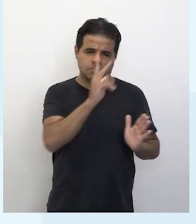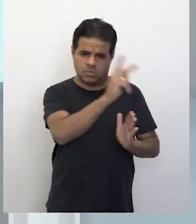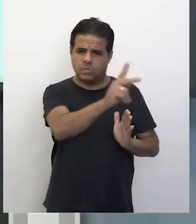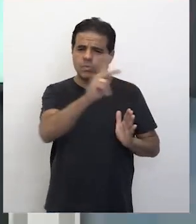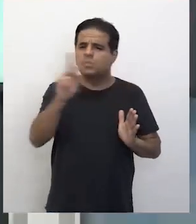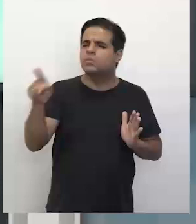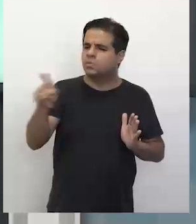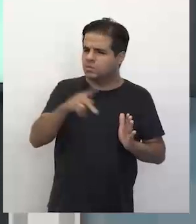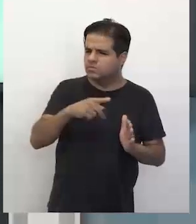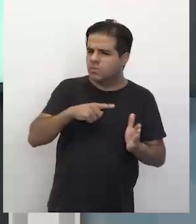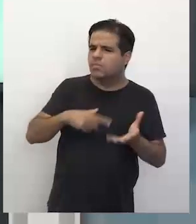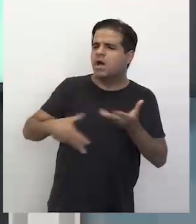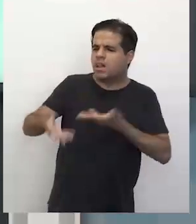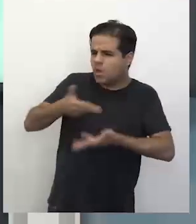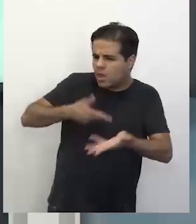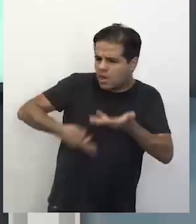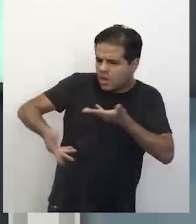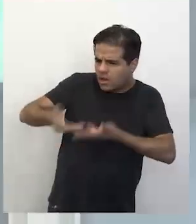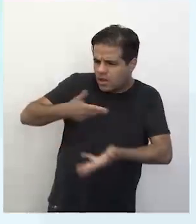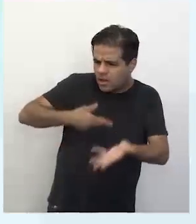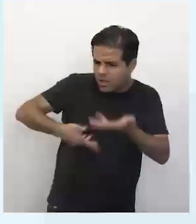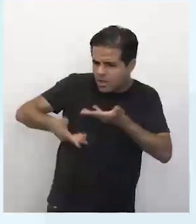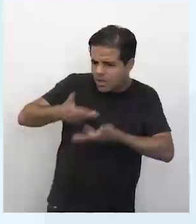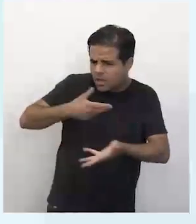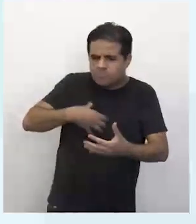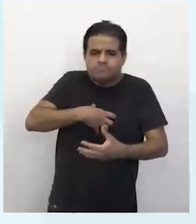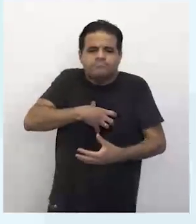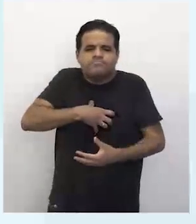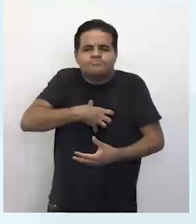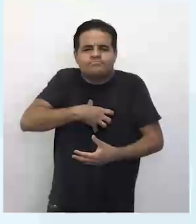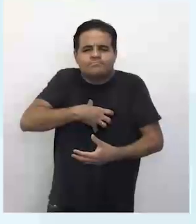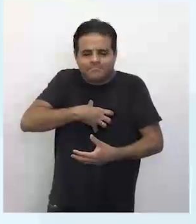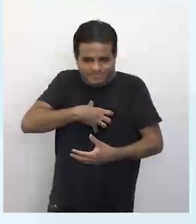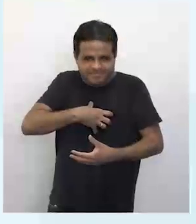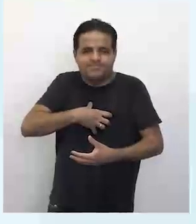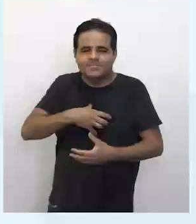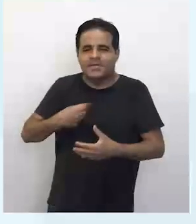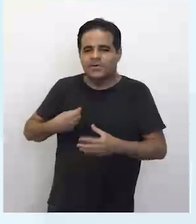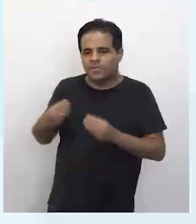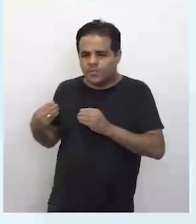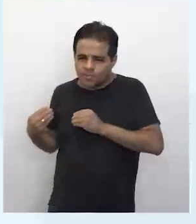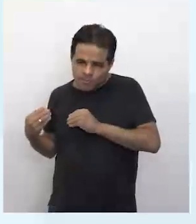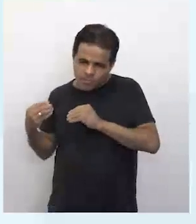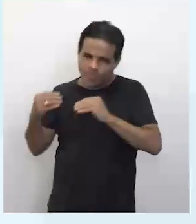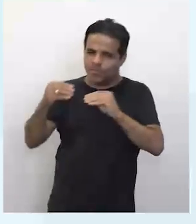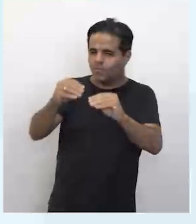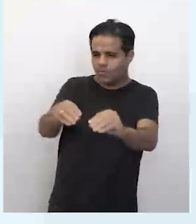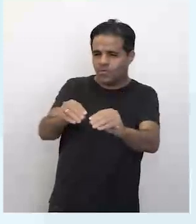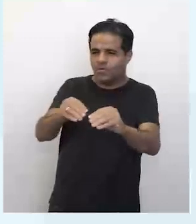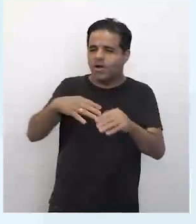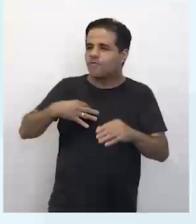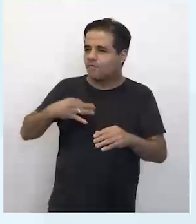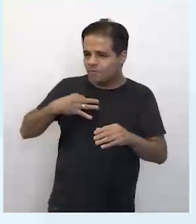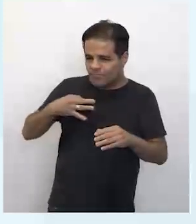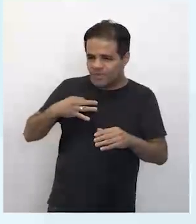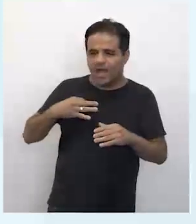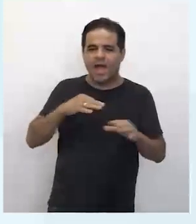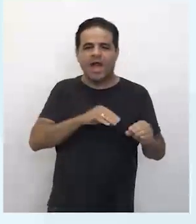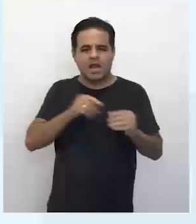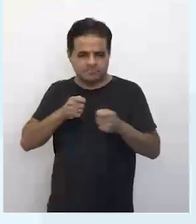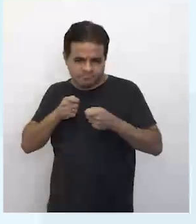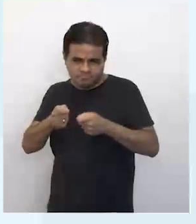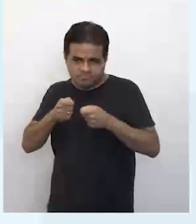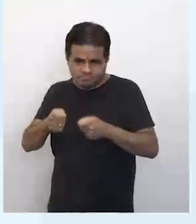fizeram intercâmbios em outros lugares, a forma como a Fabi colocou, uma migração voluntária, uma migração forçada